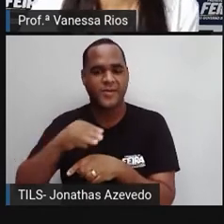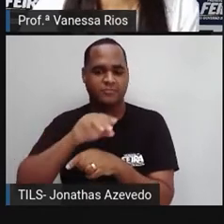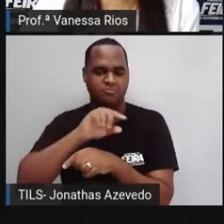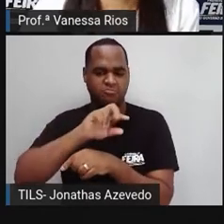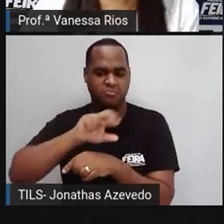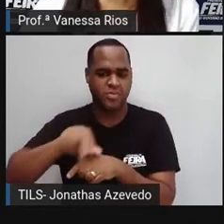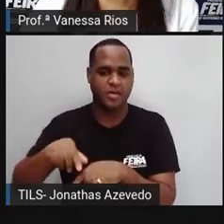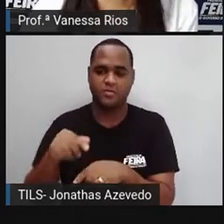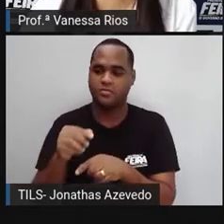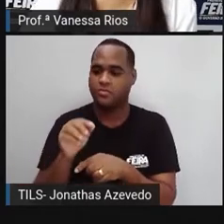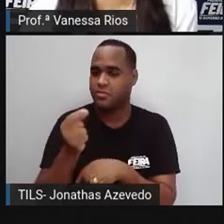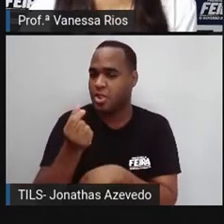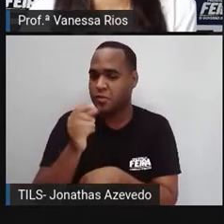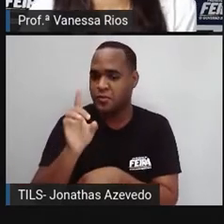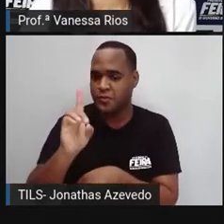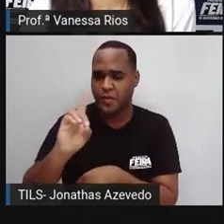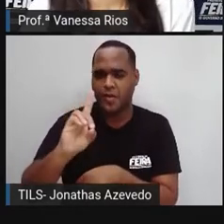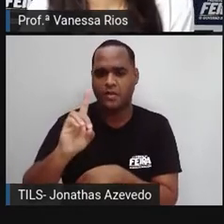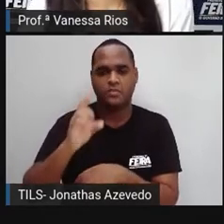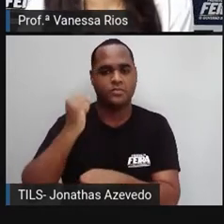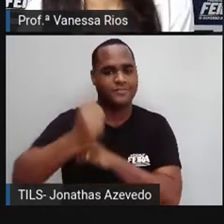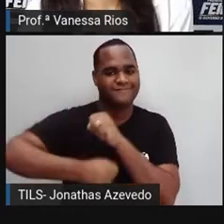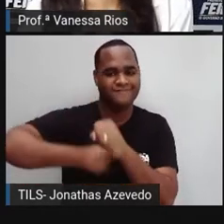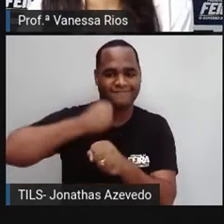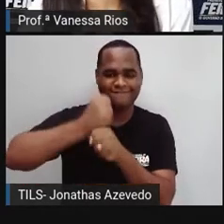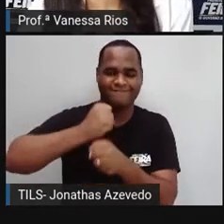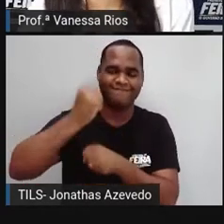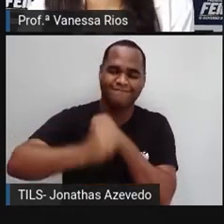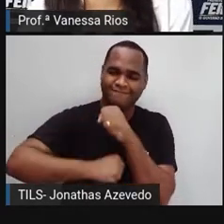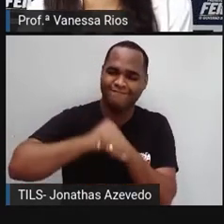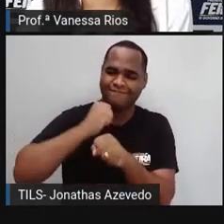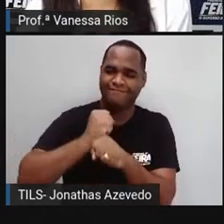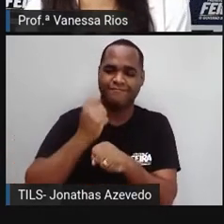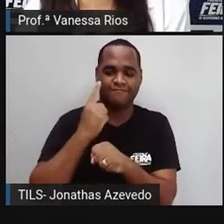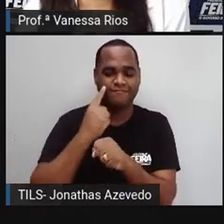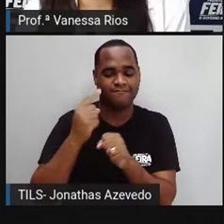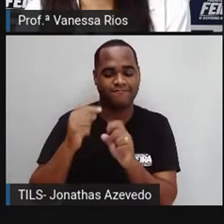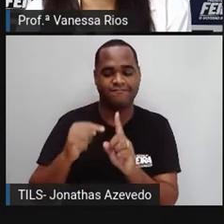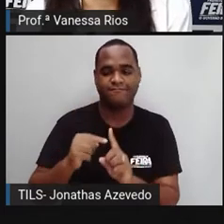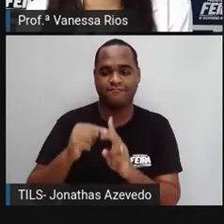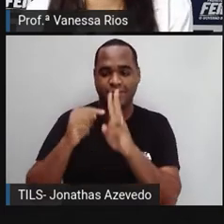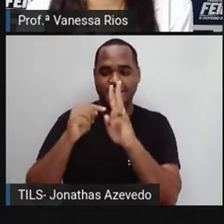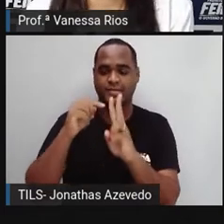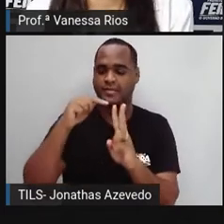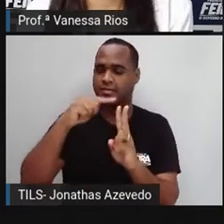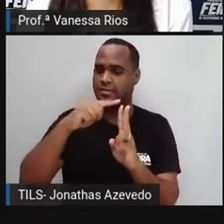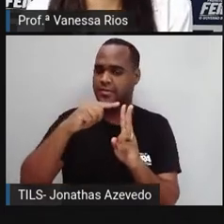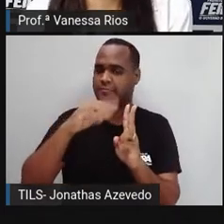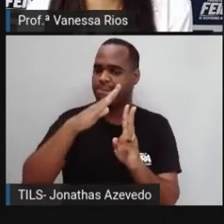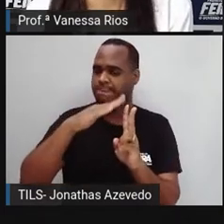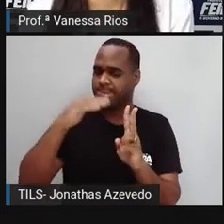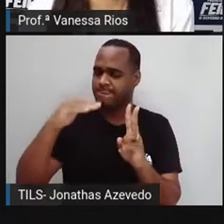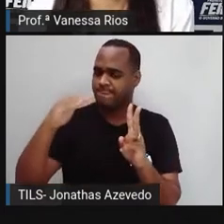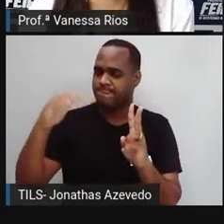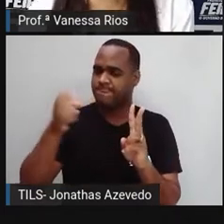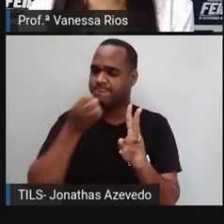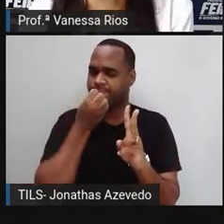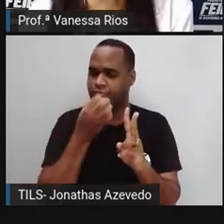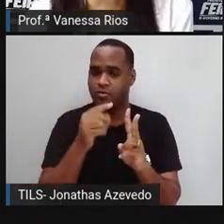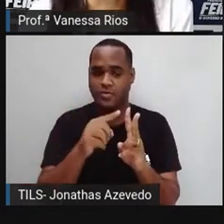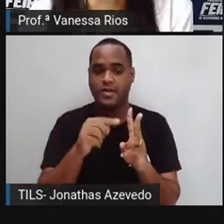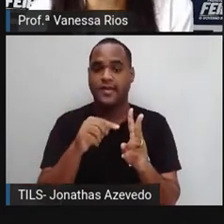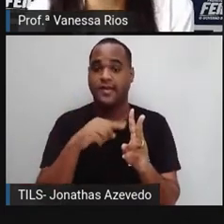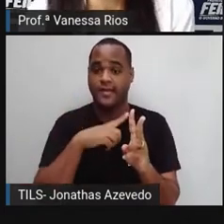por ano. E aí se destacam quando a gente pensa em exemplos de empreendedorismo no mundo